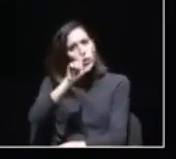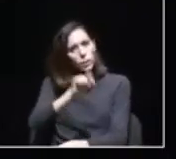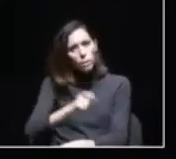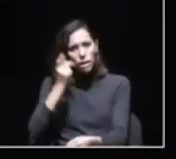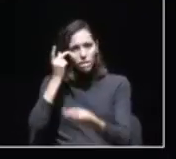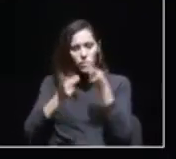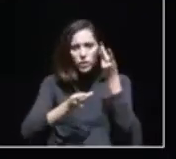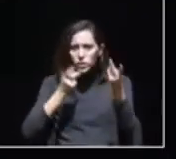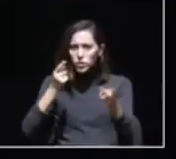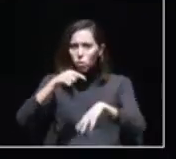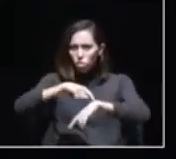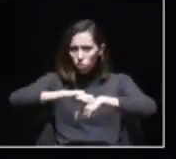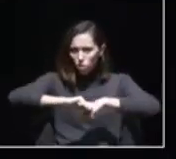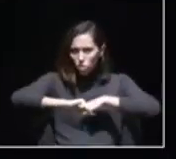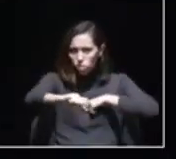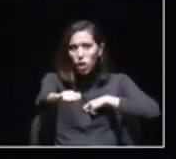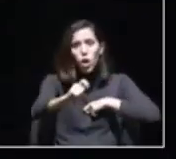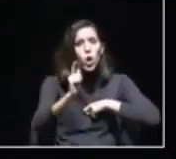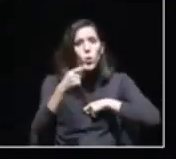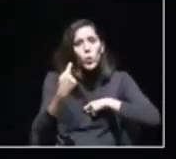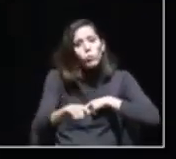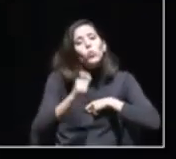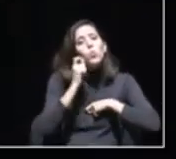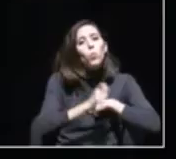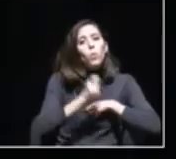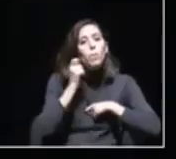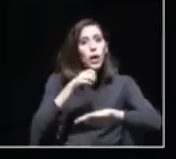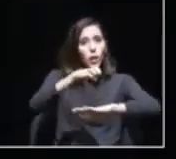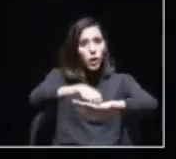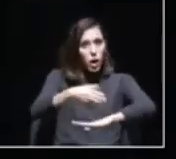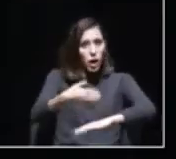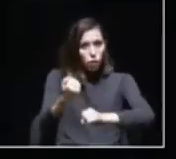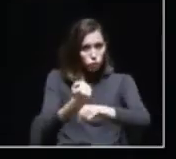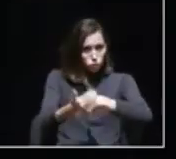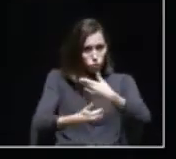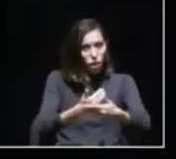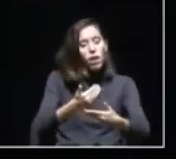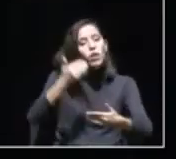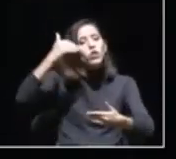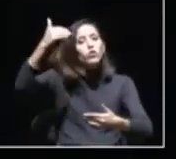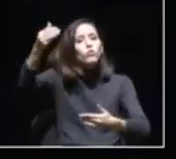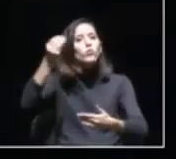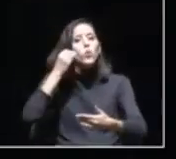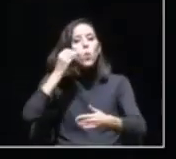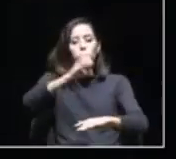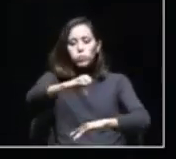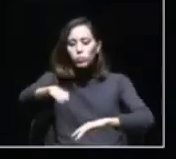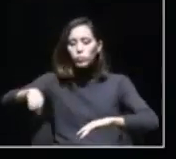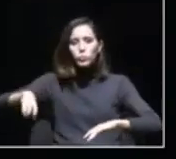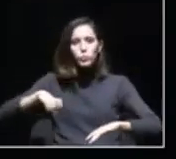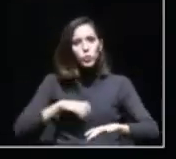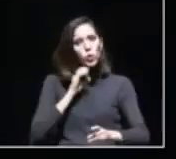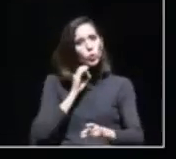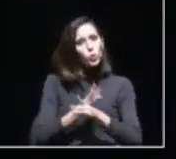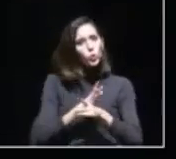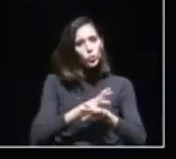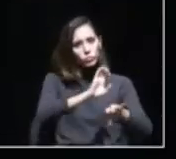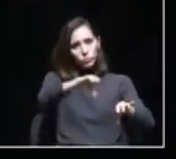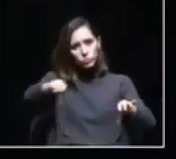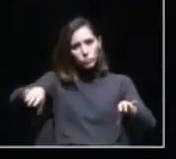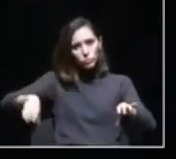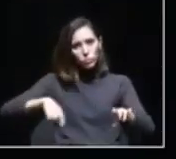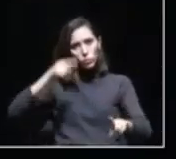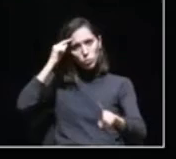avaliação permanente, não só do pombal que já está a funcionar, mas futuramente dos pombais que serão implementados precisamente